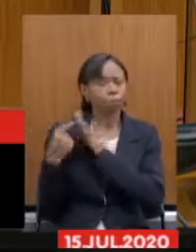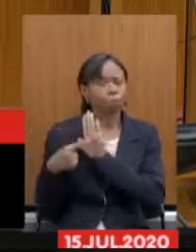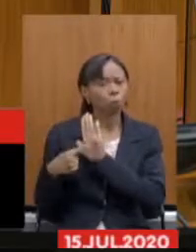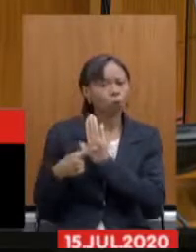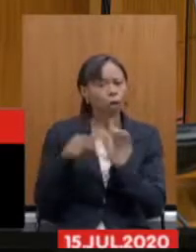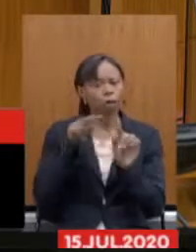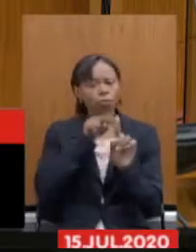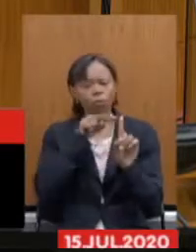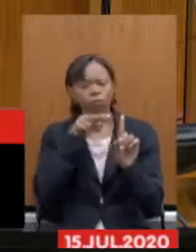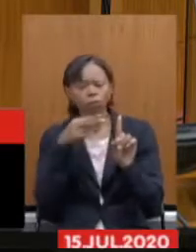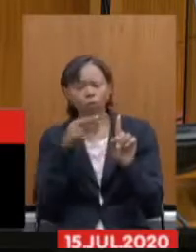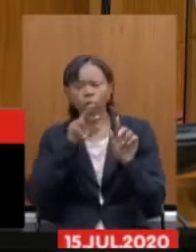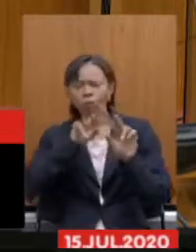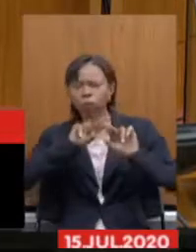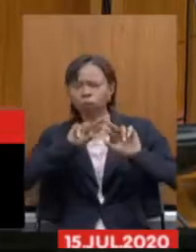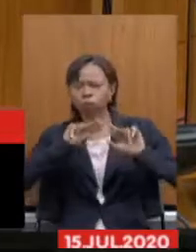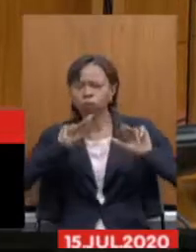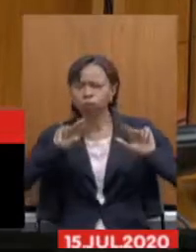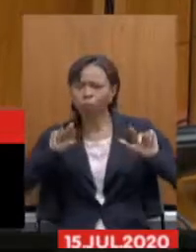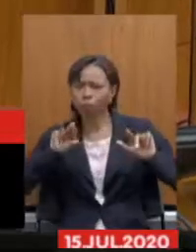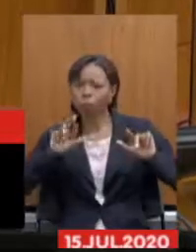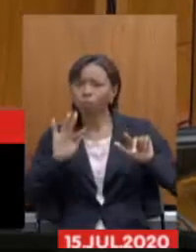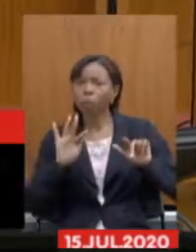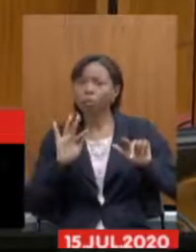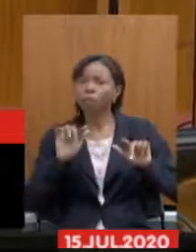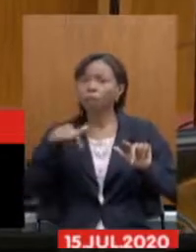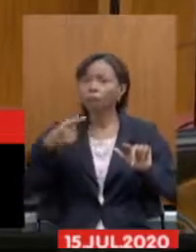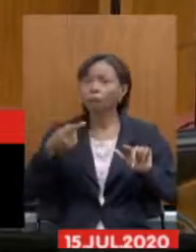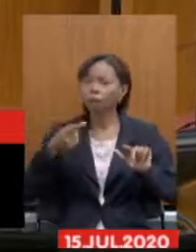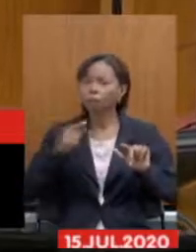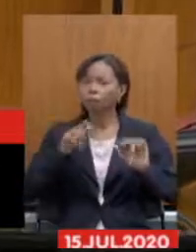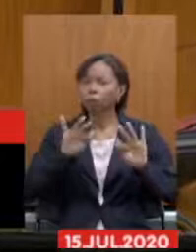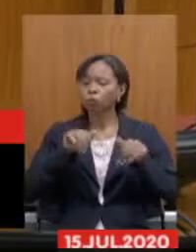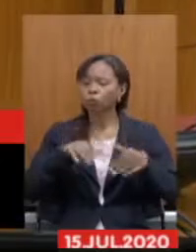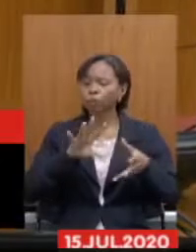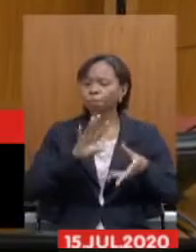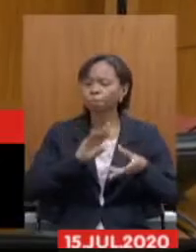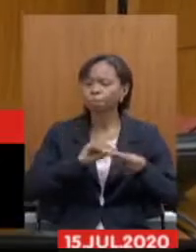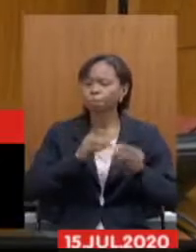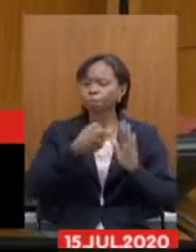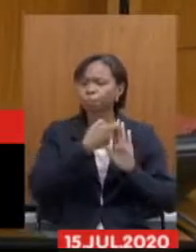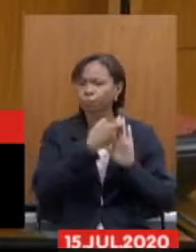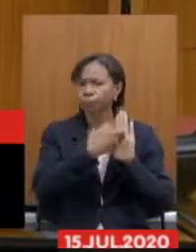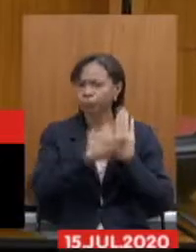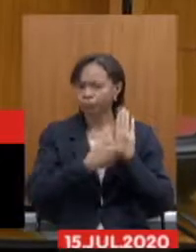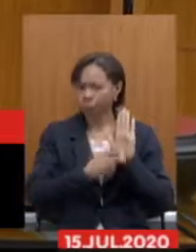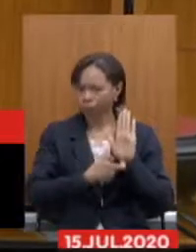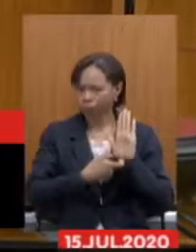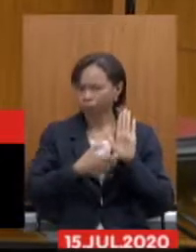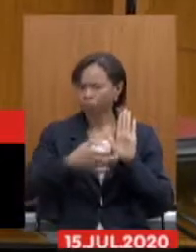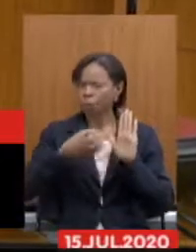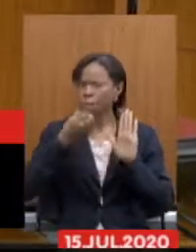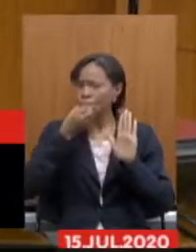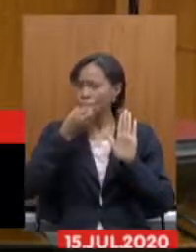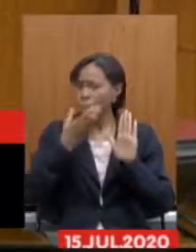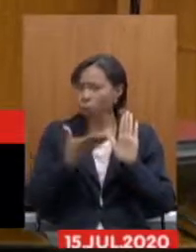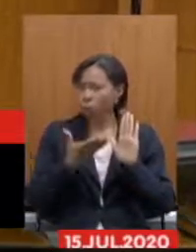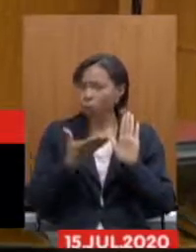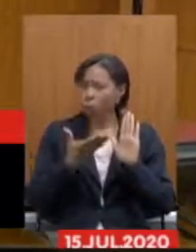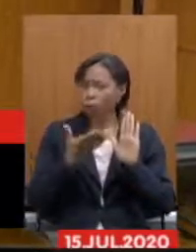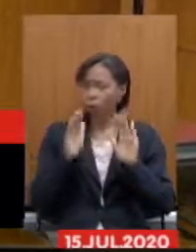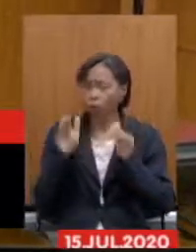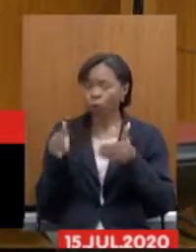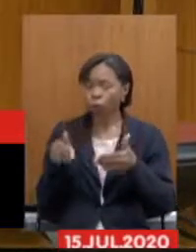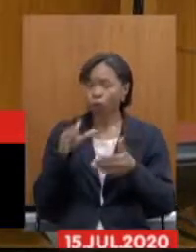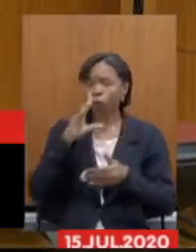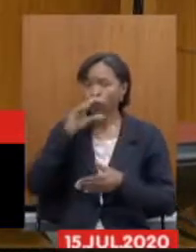para que tenhamos, ao final, um texto que seja satisfatório para os servidores públicos, mas